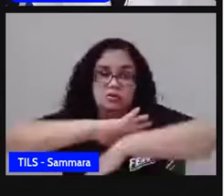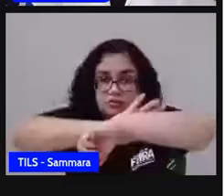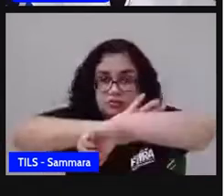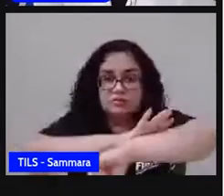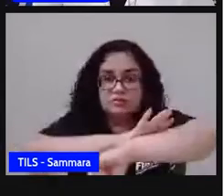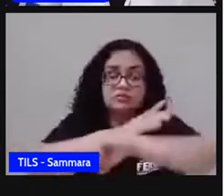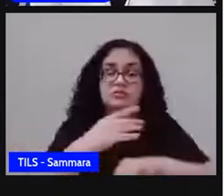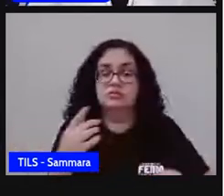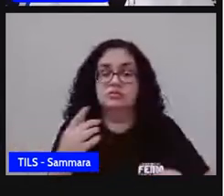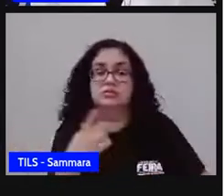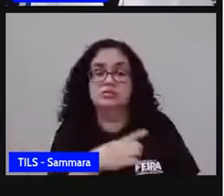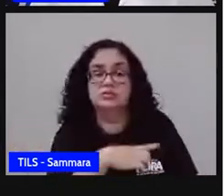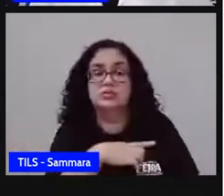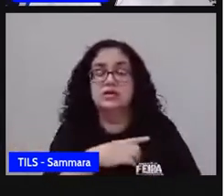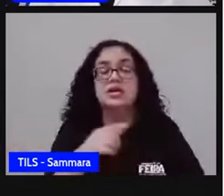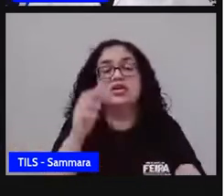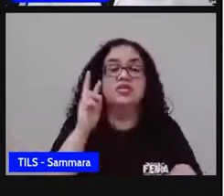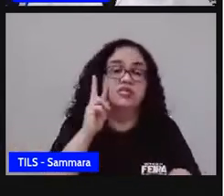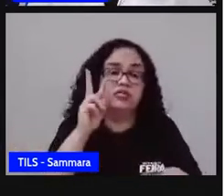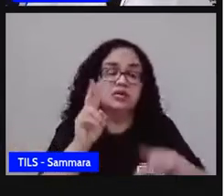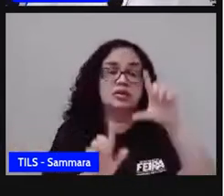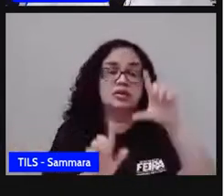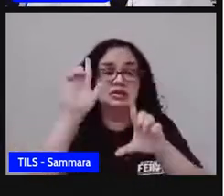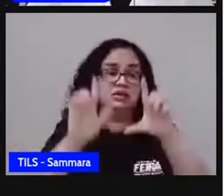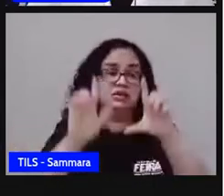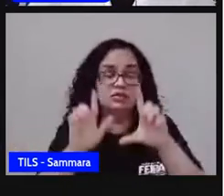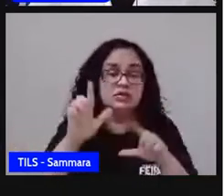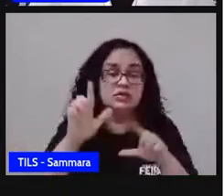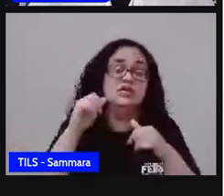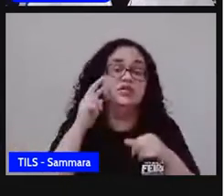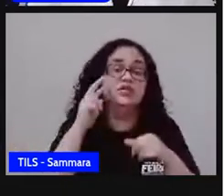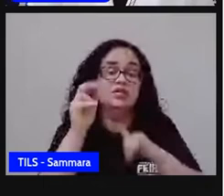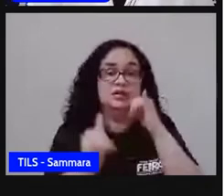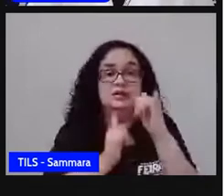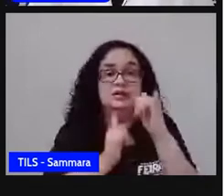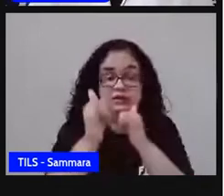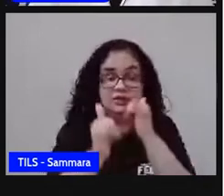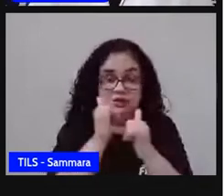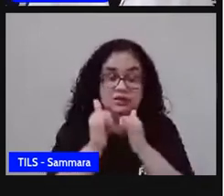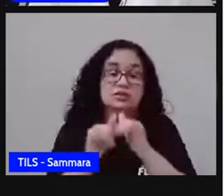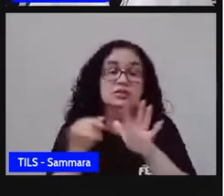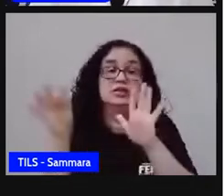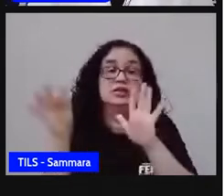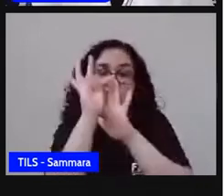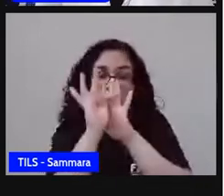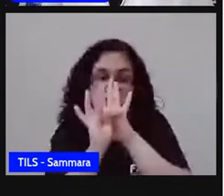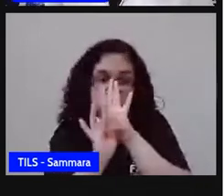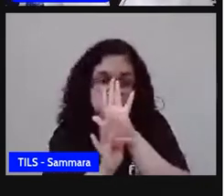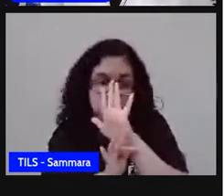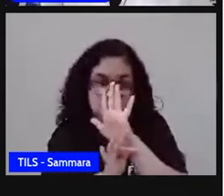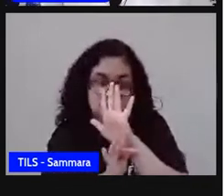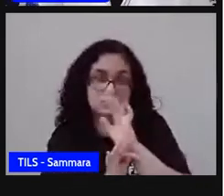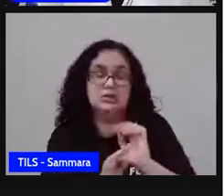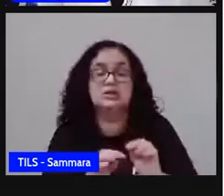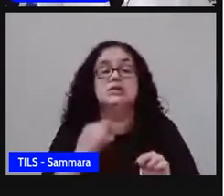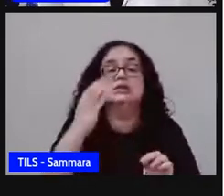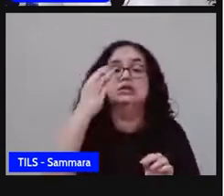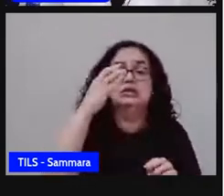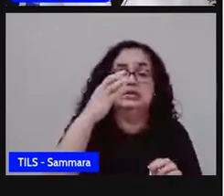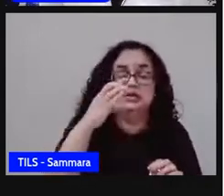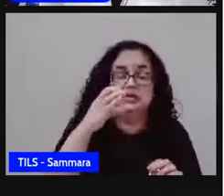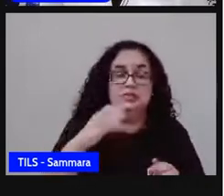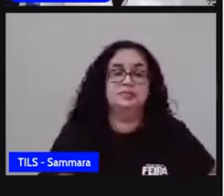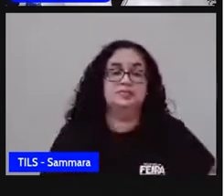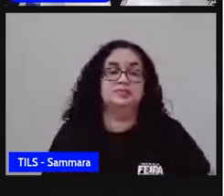aparecem em noticiários de TV, em vídeos na internet, em textos de artigos científicos,